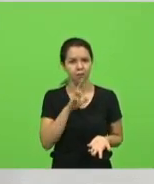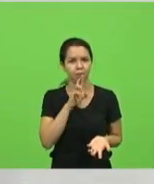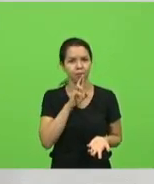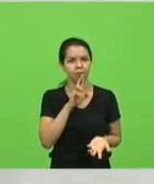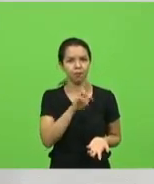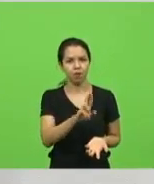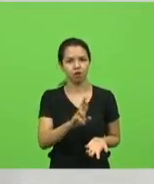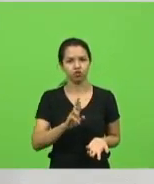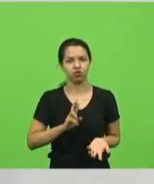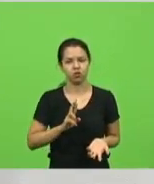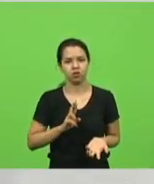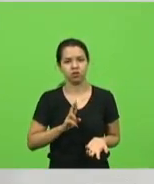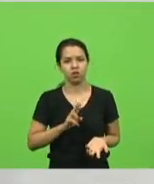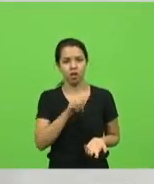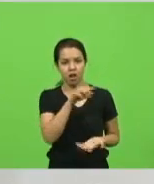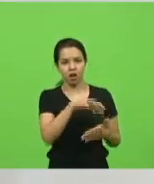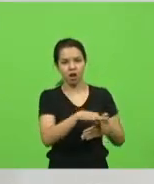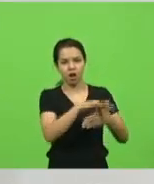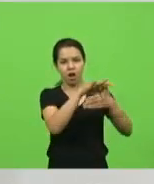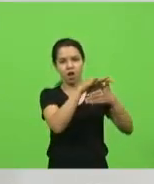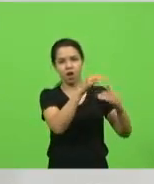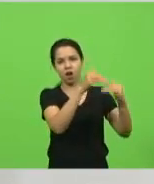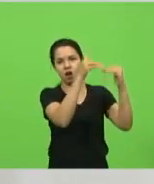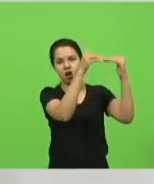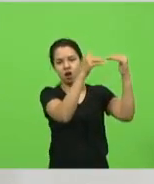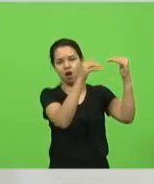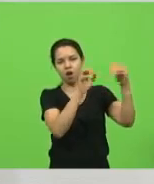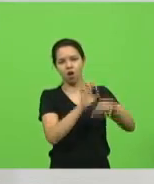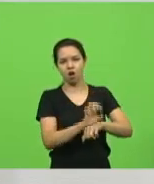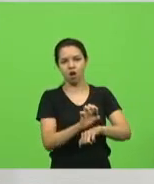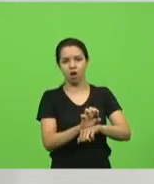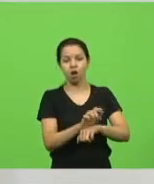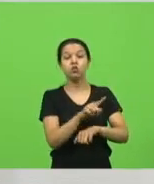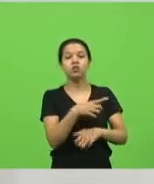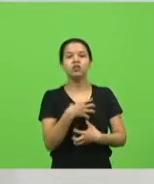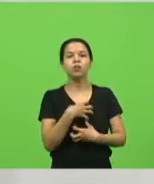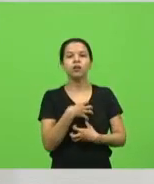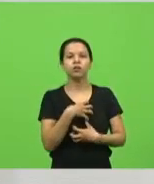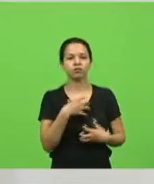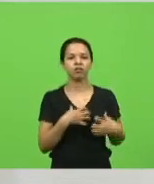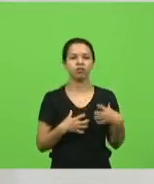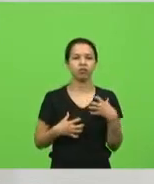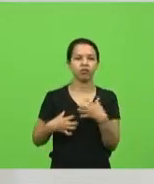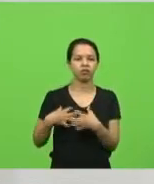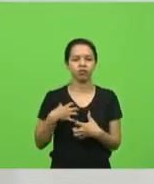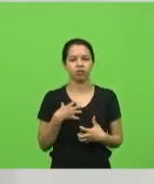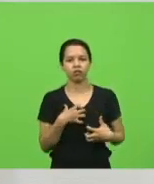do líder maior do Estado. Se sentiu desconfortável.